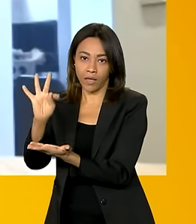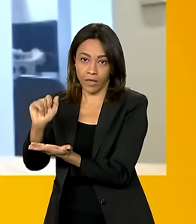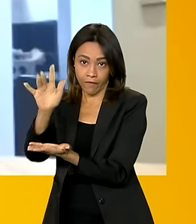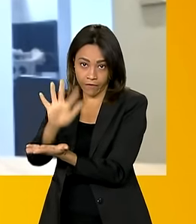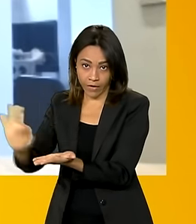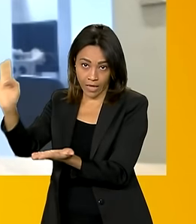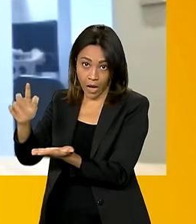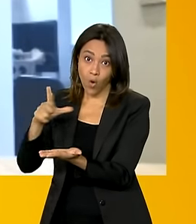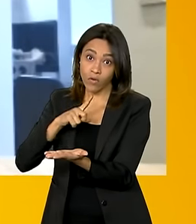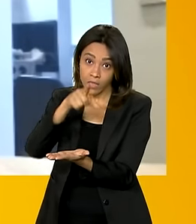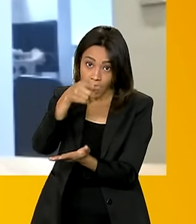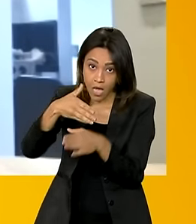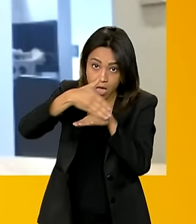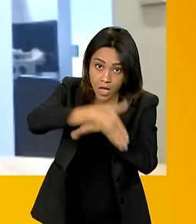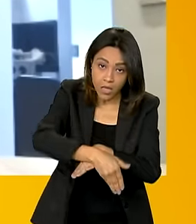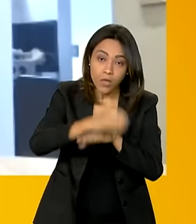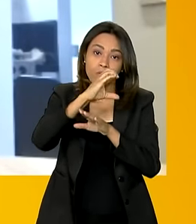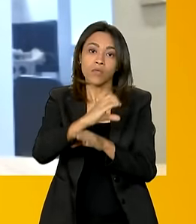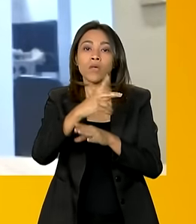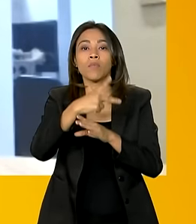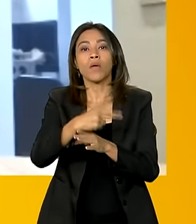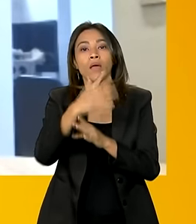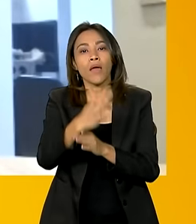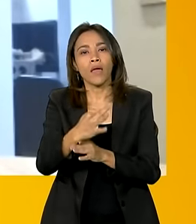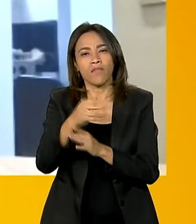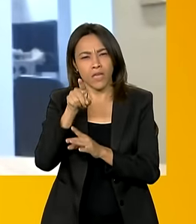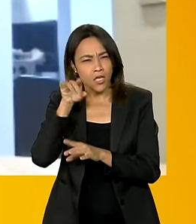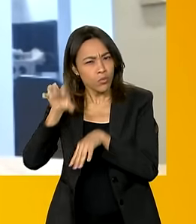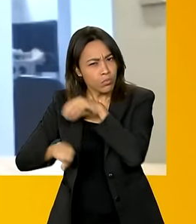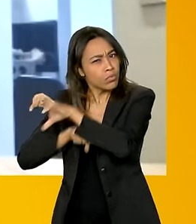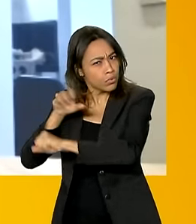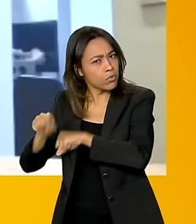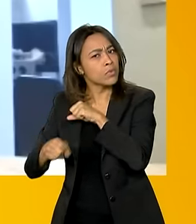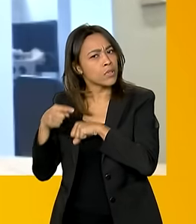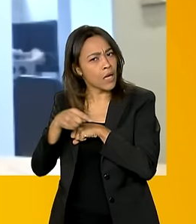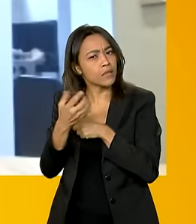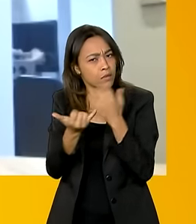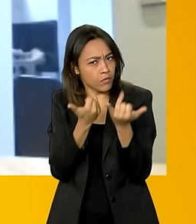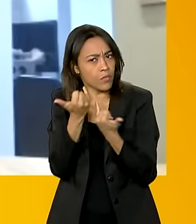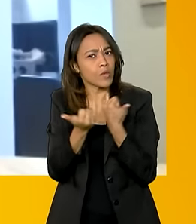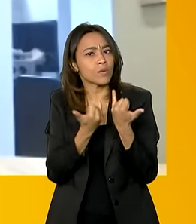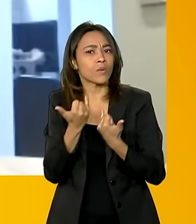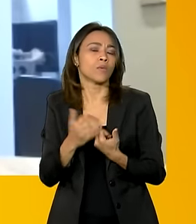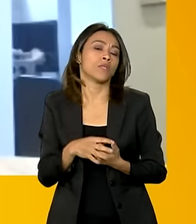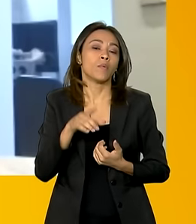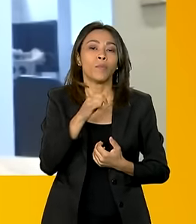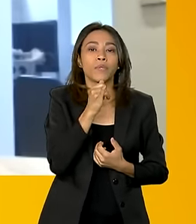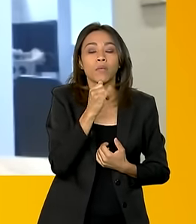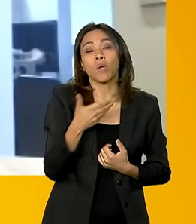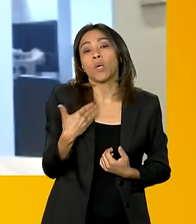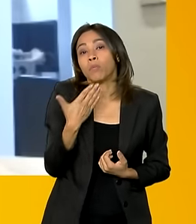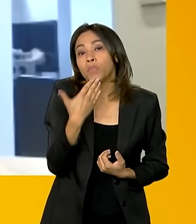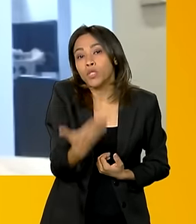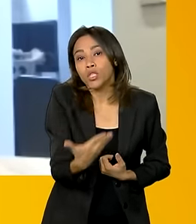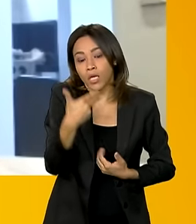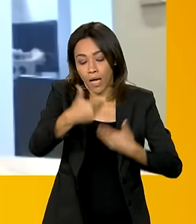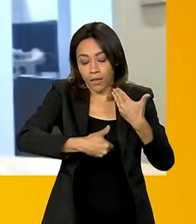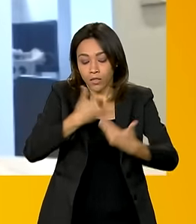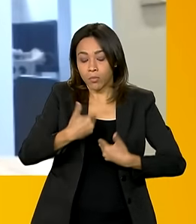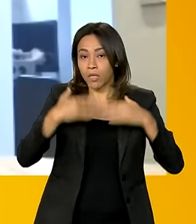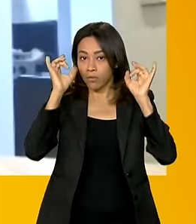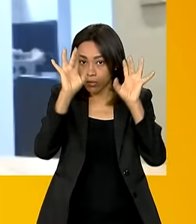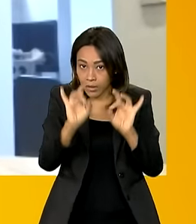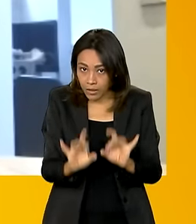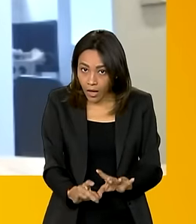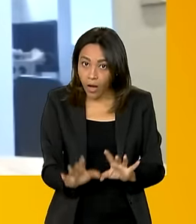gente busca todas essas informações lá na base da Receita. Quem for solicitar atendimento especializado ou tratamento pelo